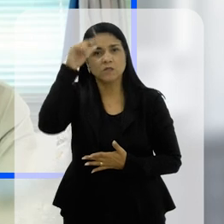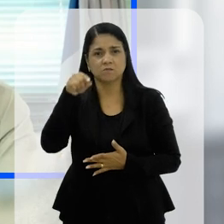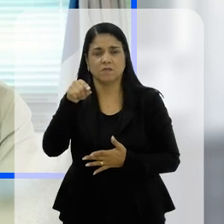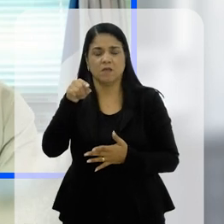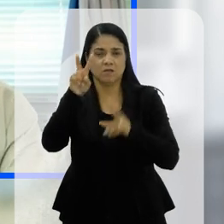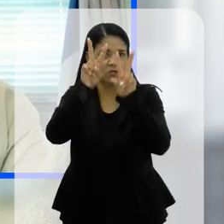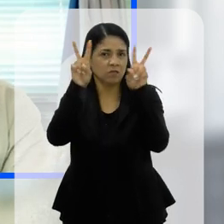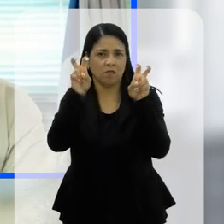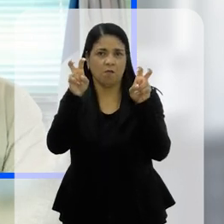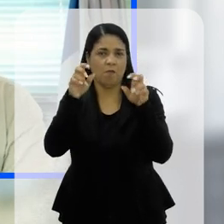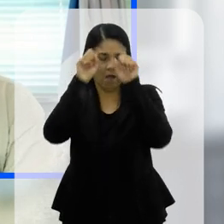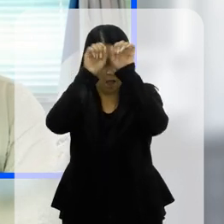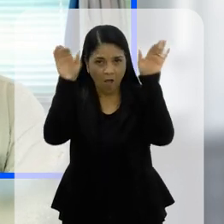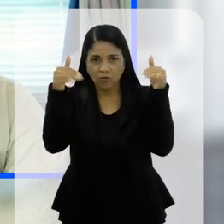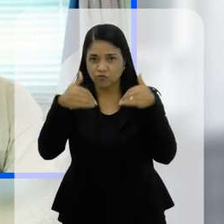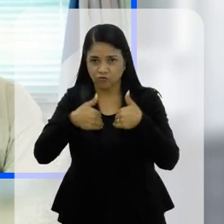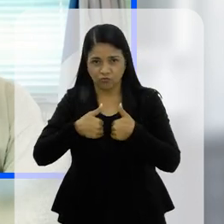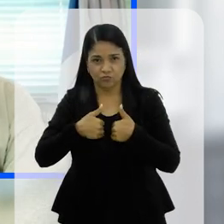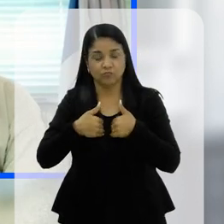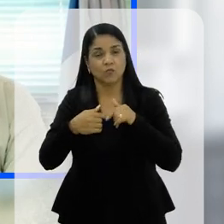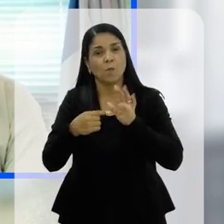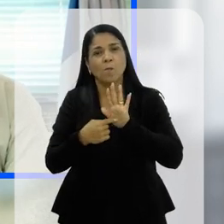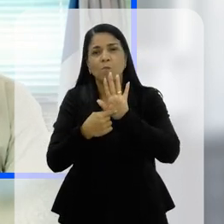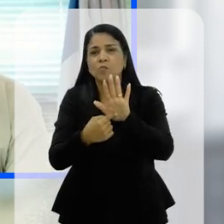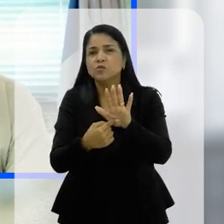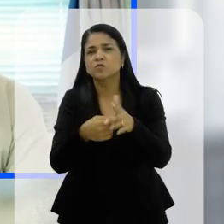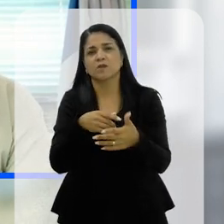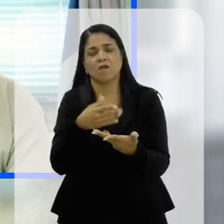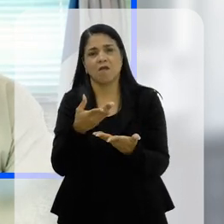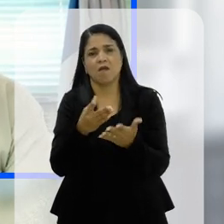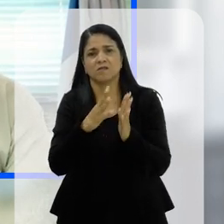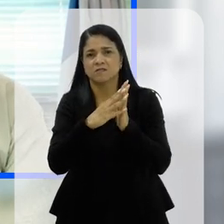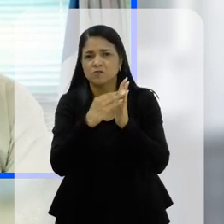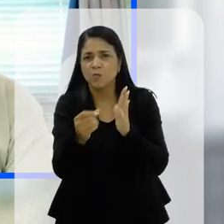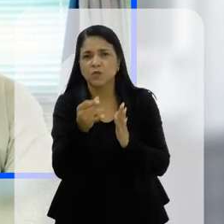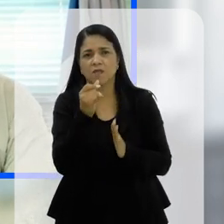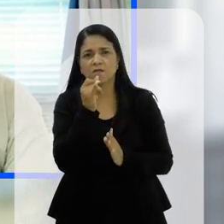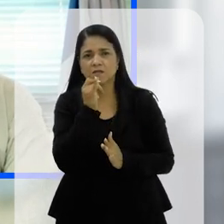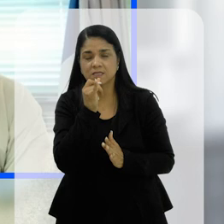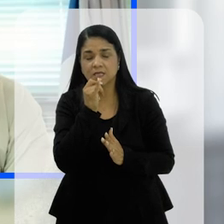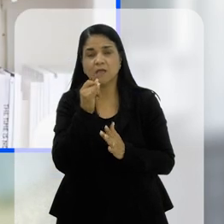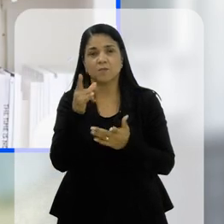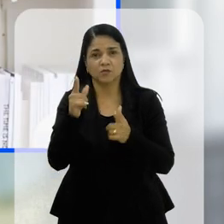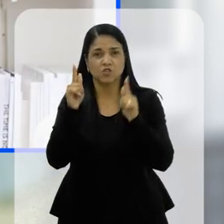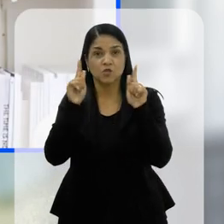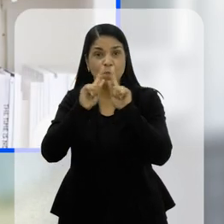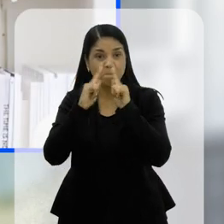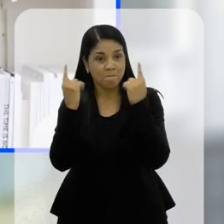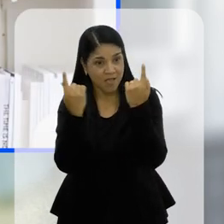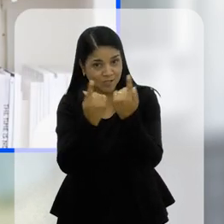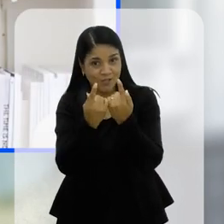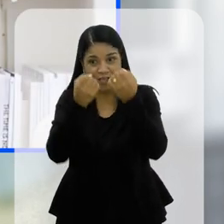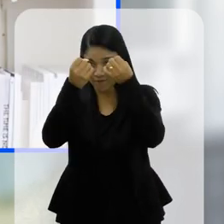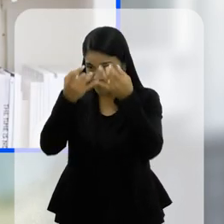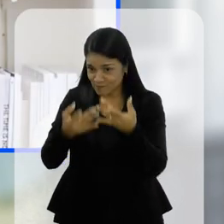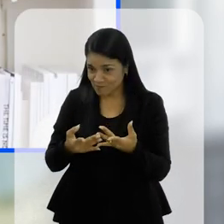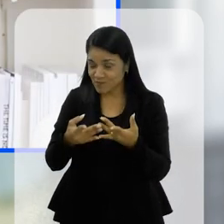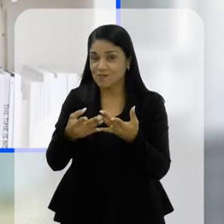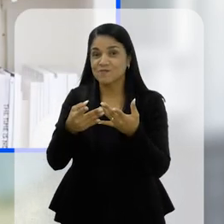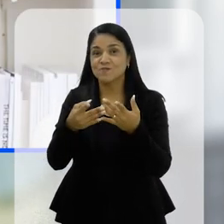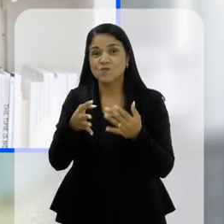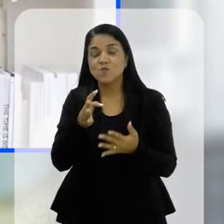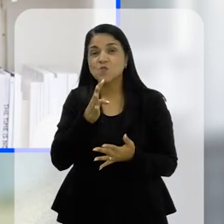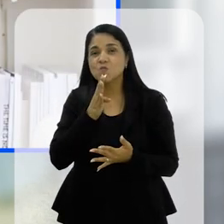conhecimento dessa causa aí, é mostrar esses exemplos, você já citou mais um aqui agora de Magé também, que é muito